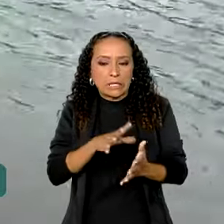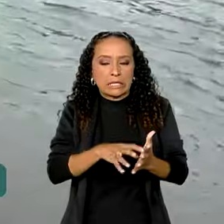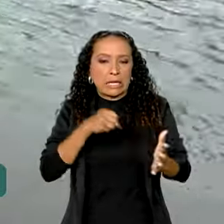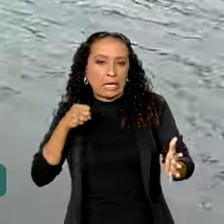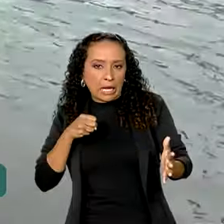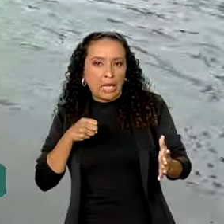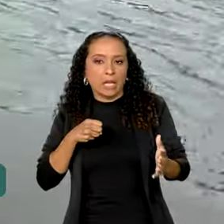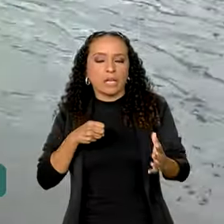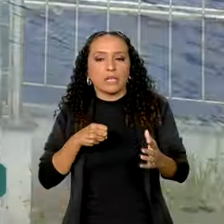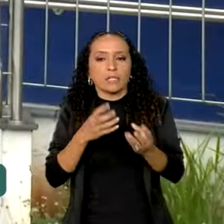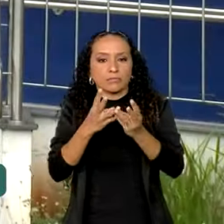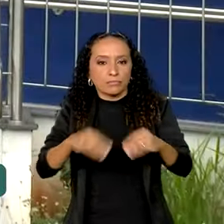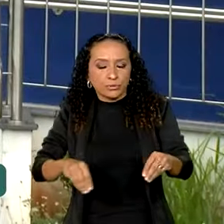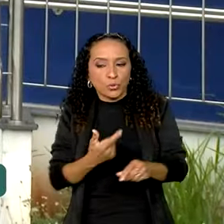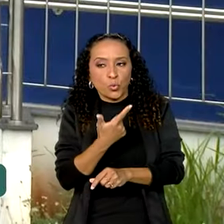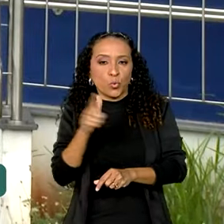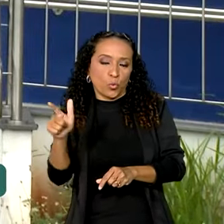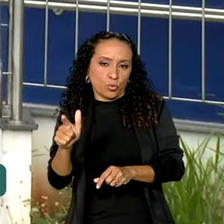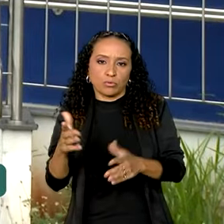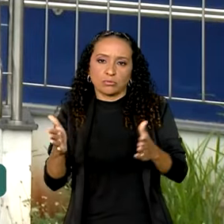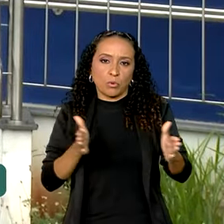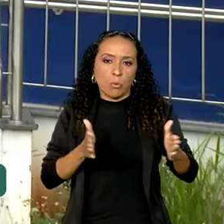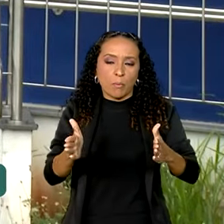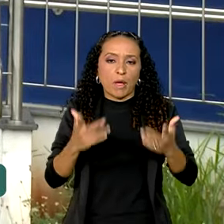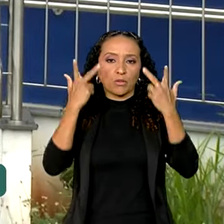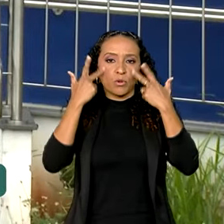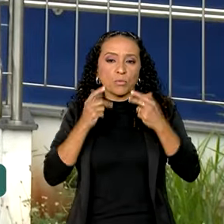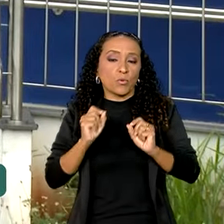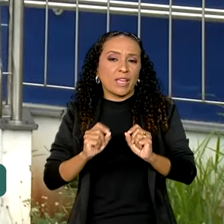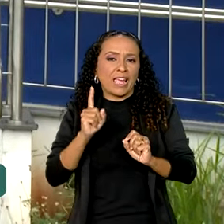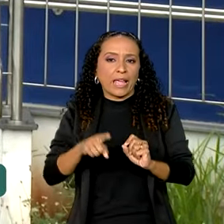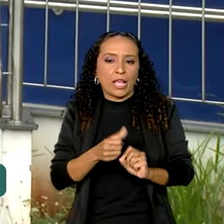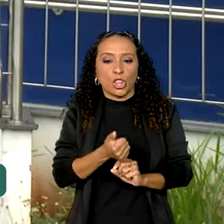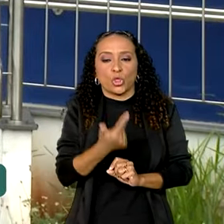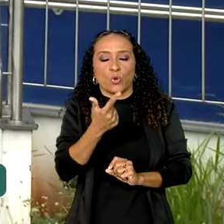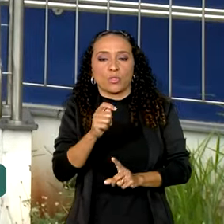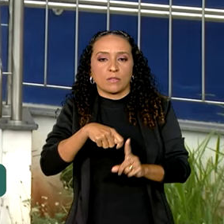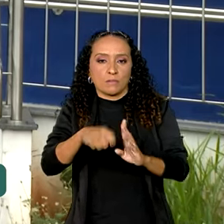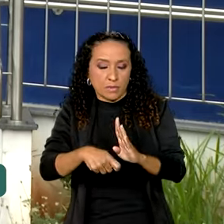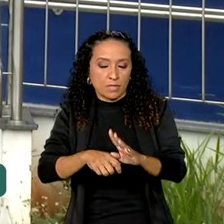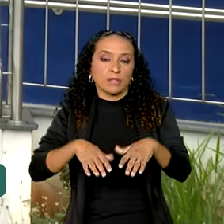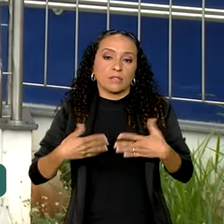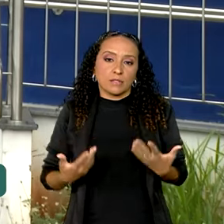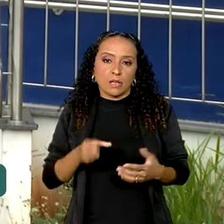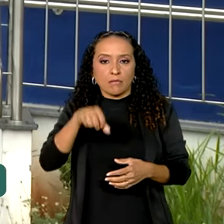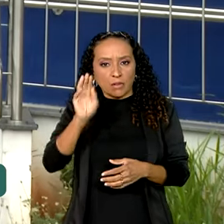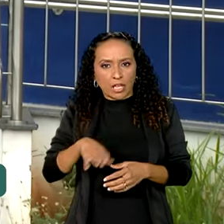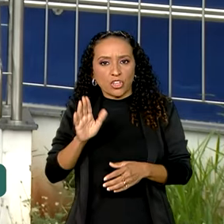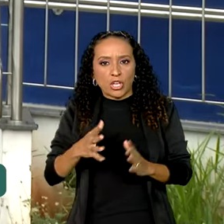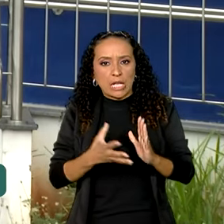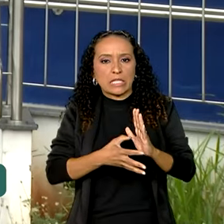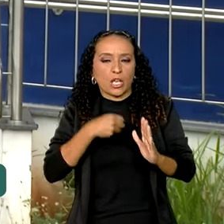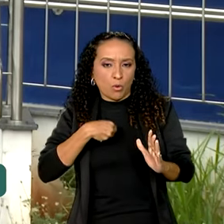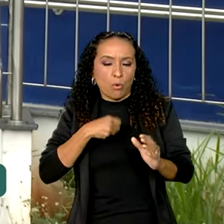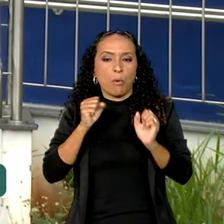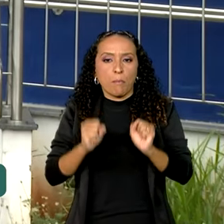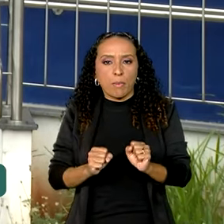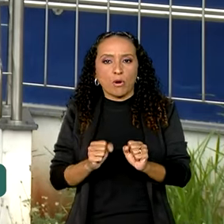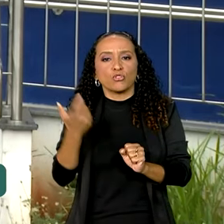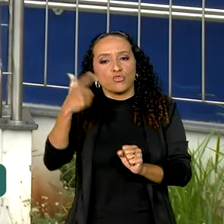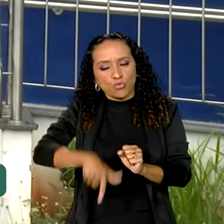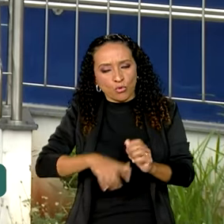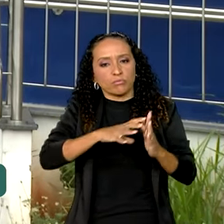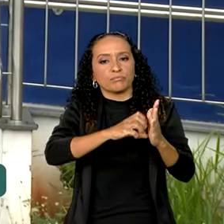calamidade e outro. Esse prazo, normalmente, é de 12 meses, então, quem já sacou pode fazer um novo